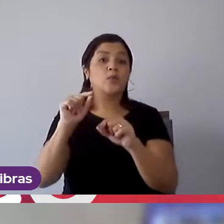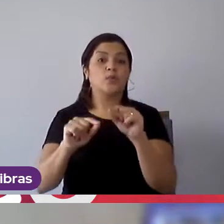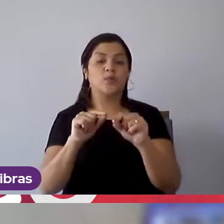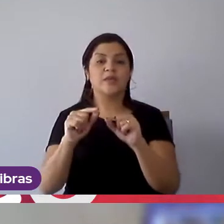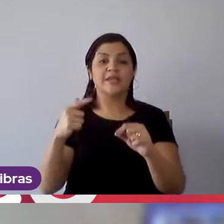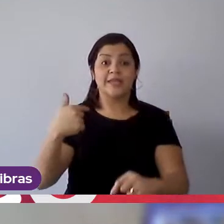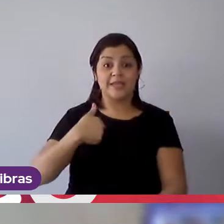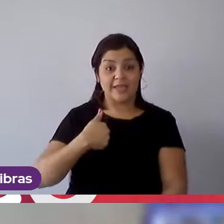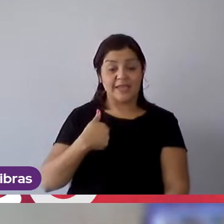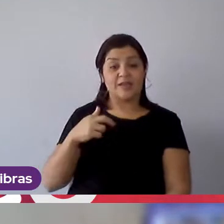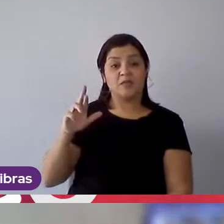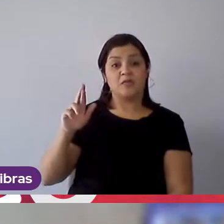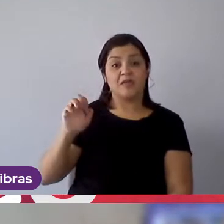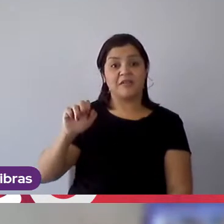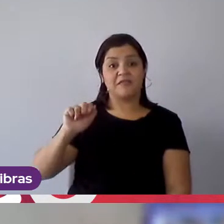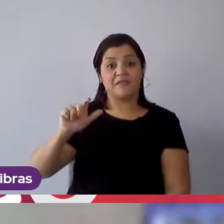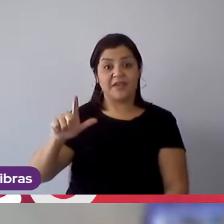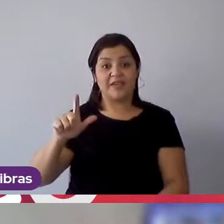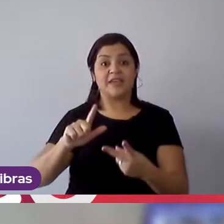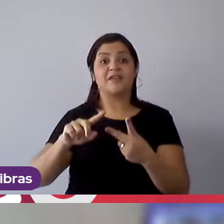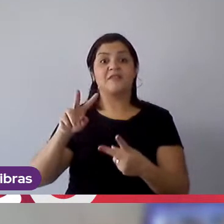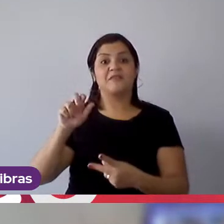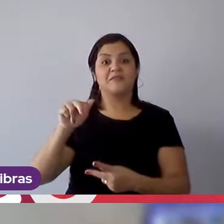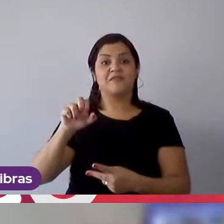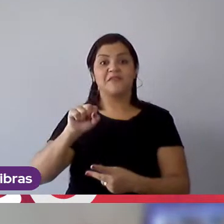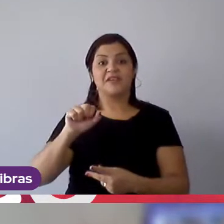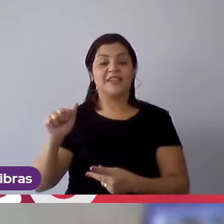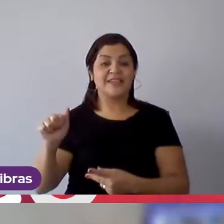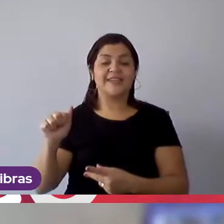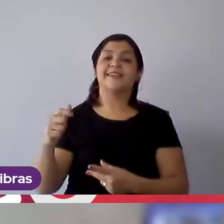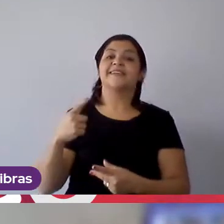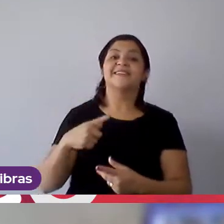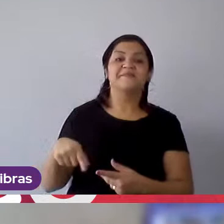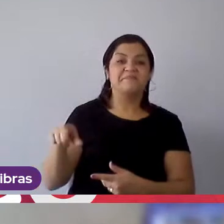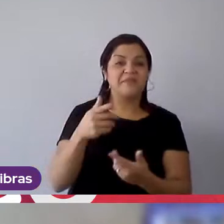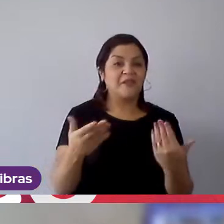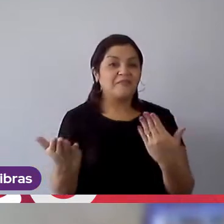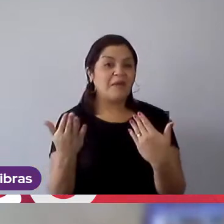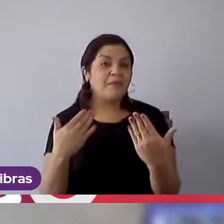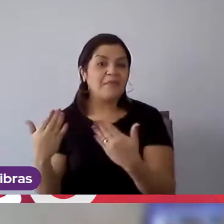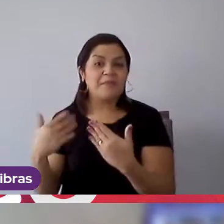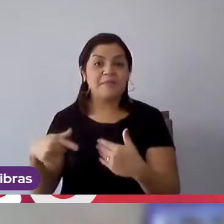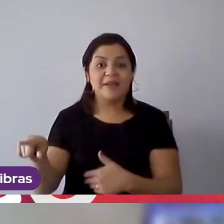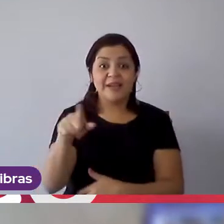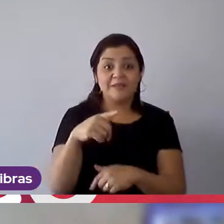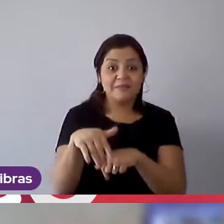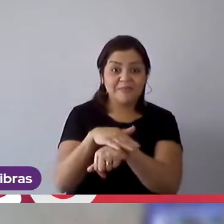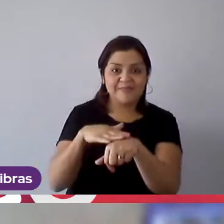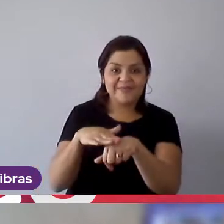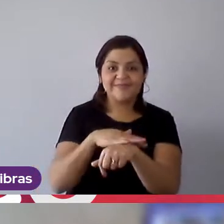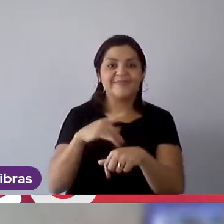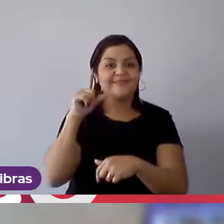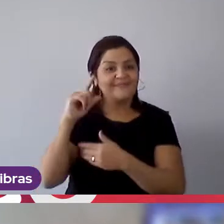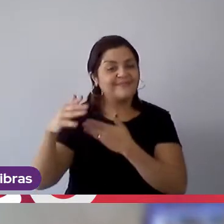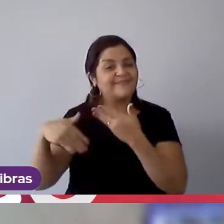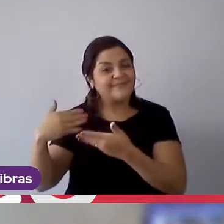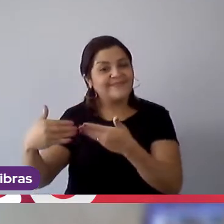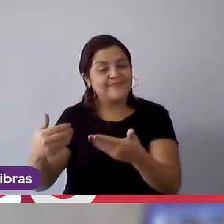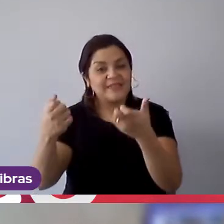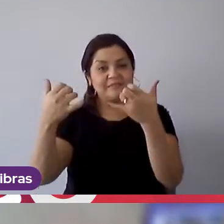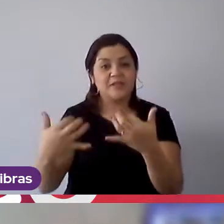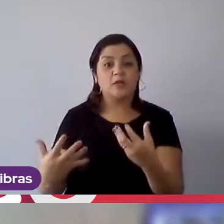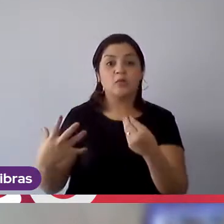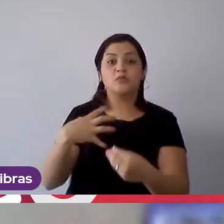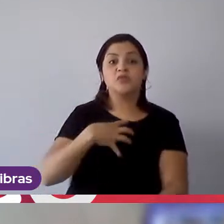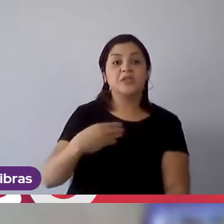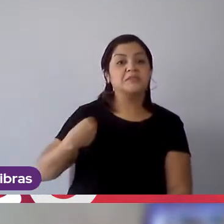o Rafa e a Vanessa, a gente conversa um pouquinho mais com vocês sobre o nosso dia a dia como estagiários,